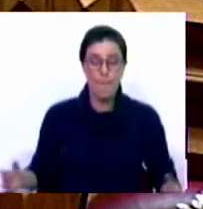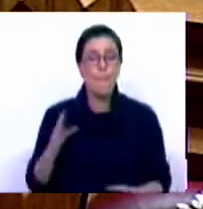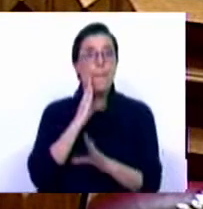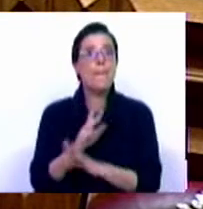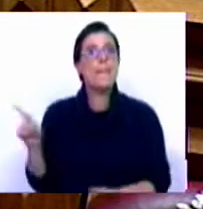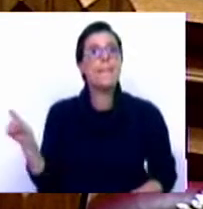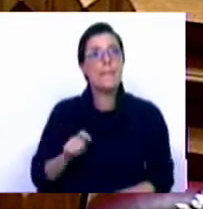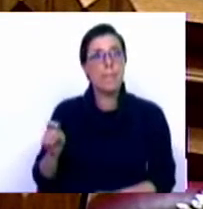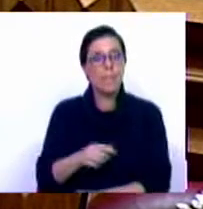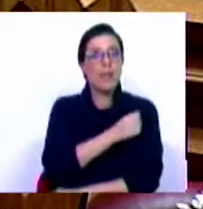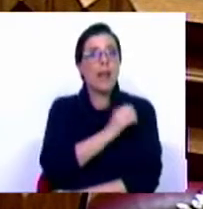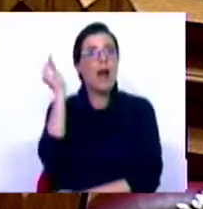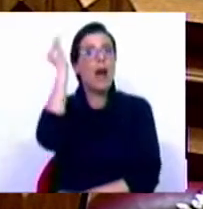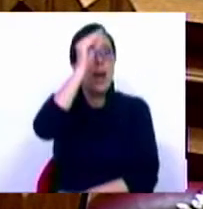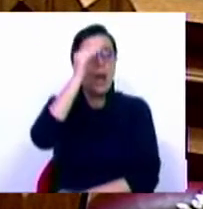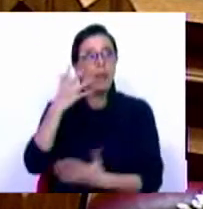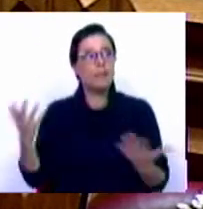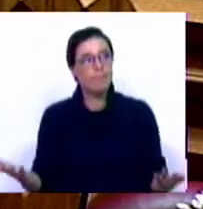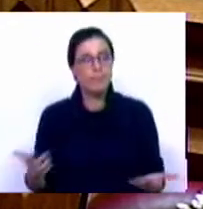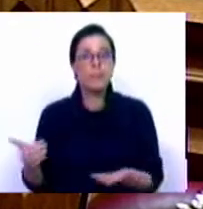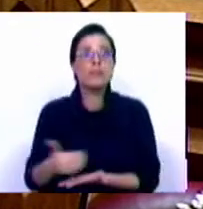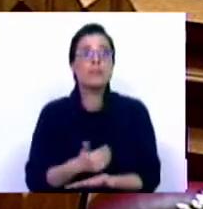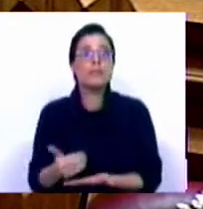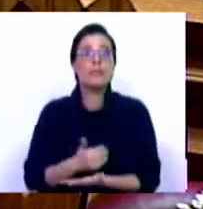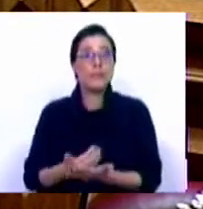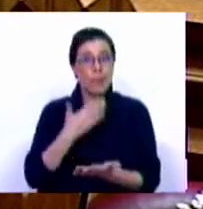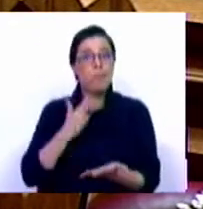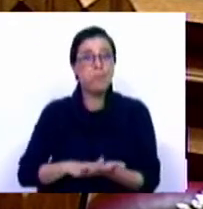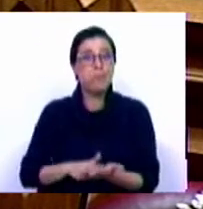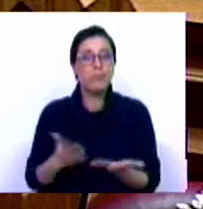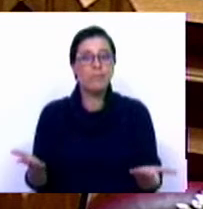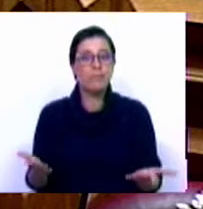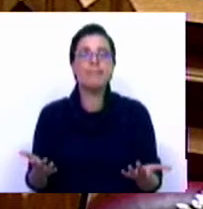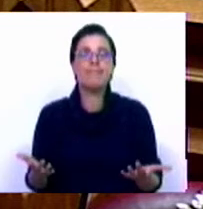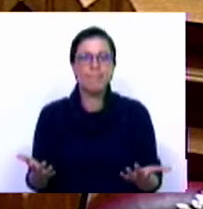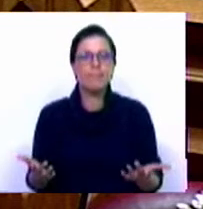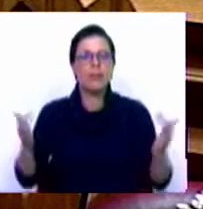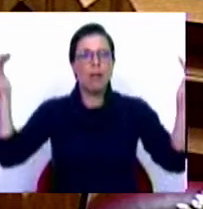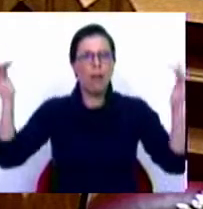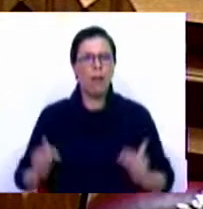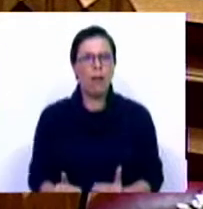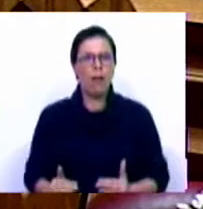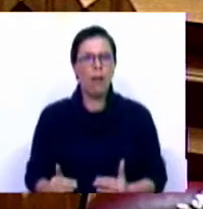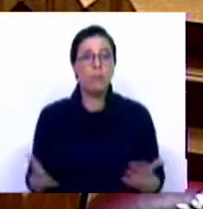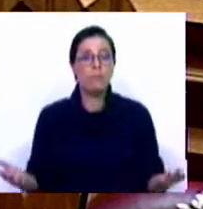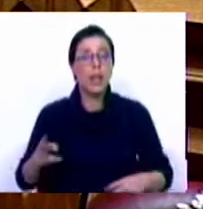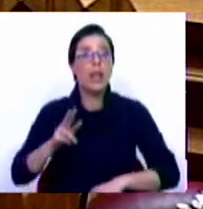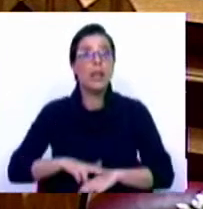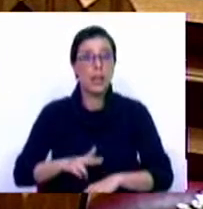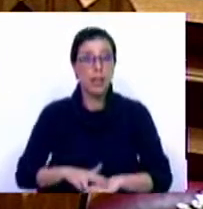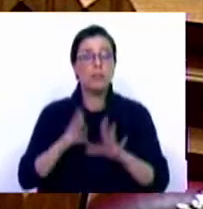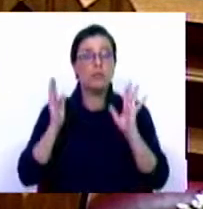últimos meses, a Casa do Alentejo tem visto as suas receitas na área da restauração sofrerem quebras que, segundo a direcção,